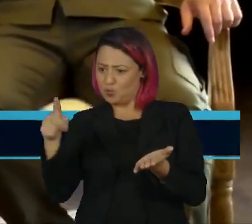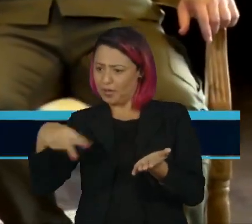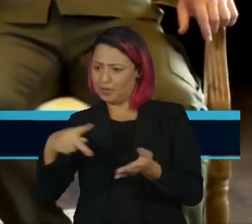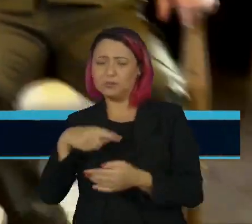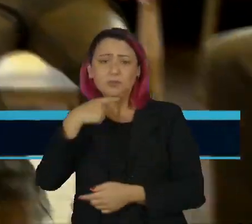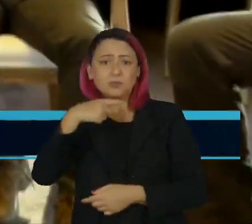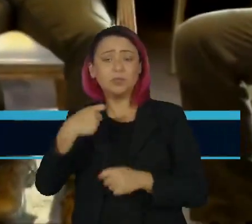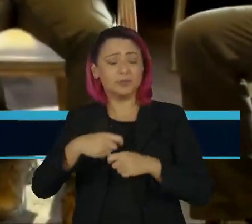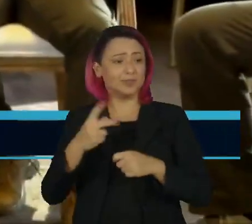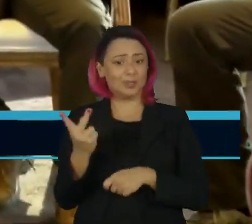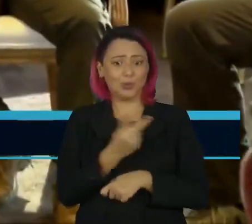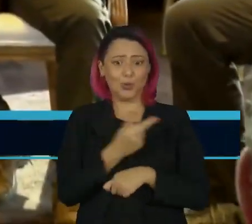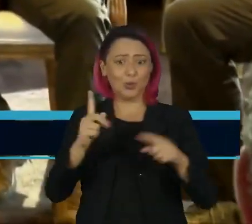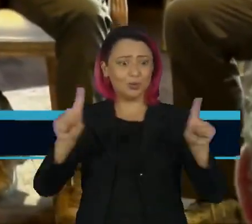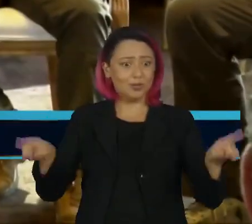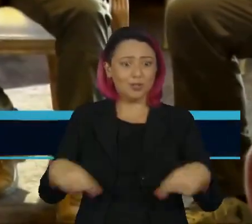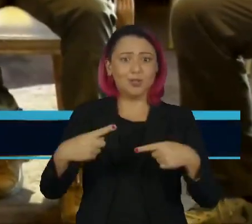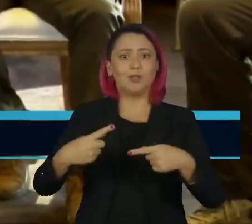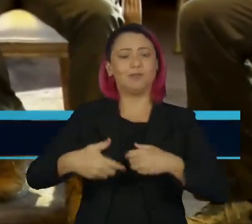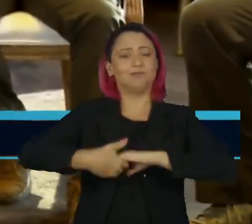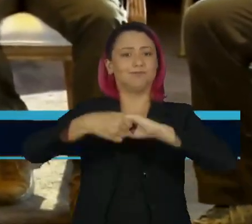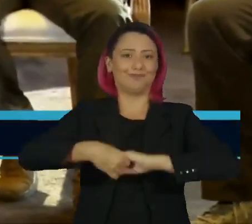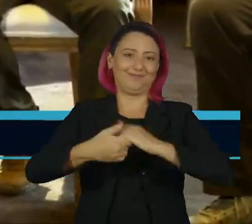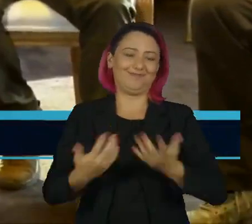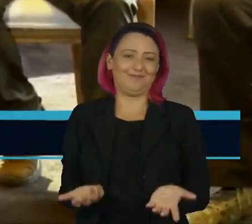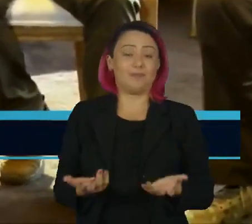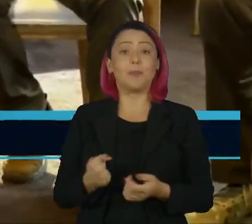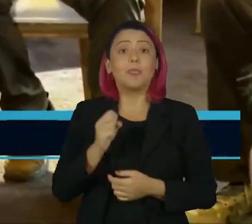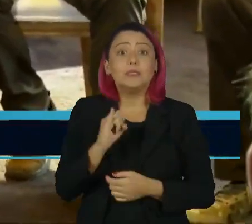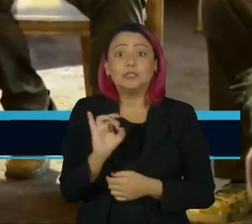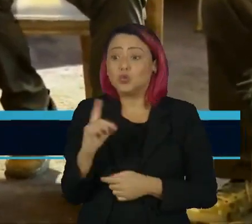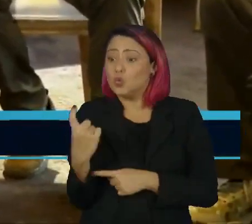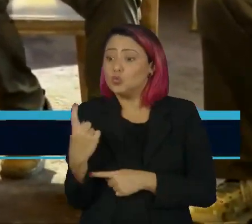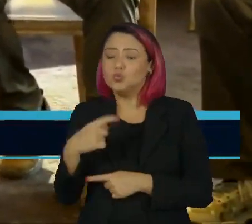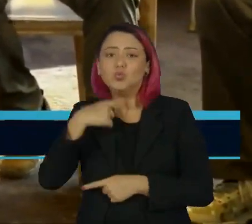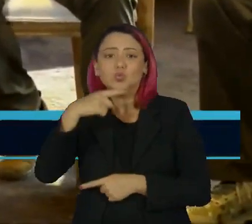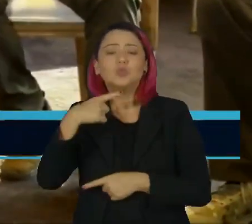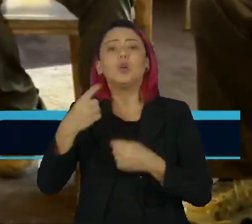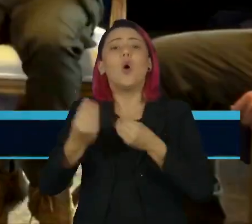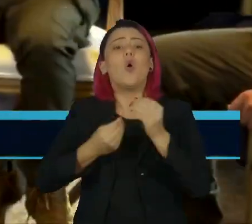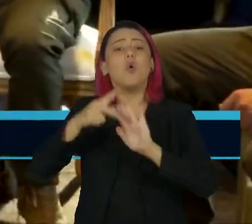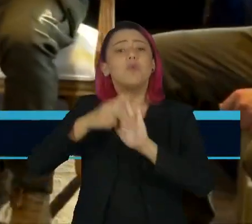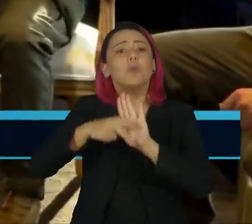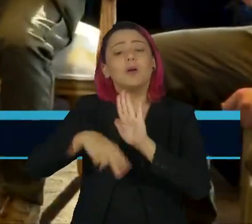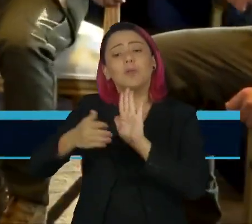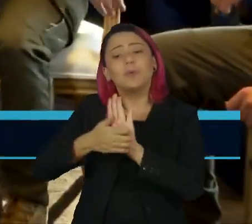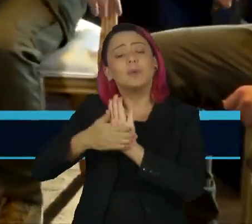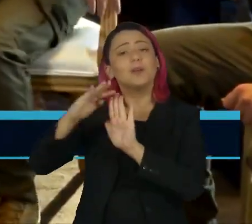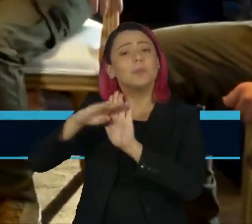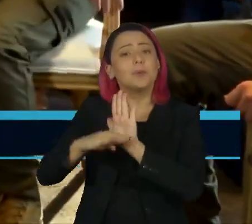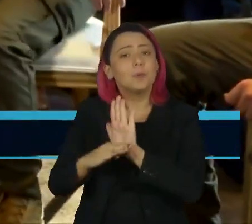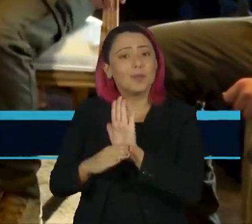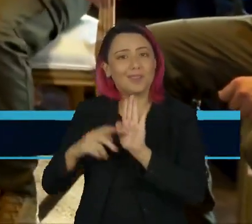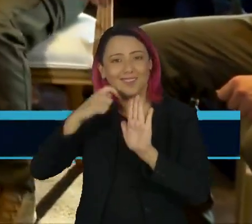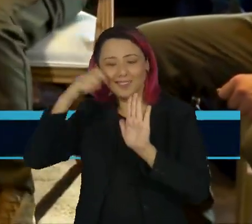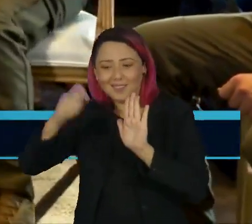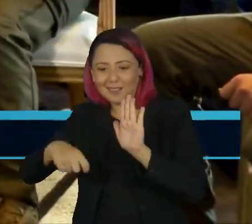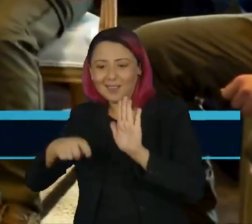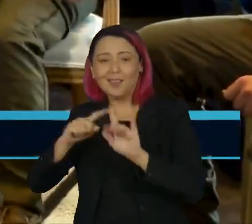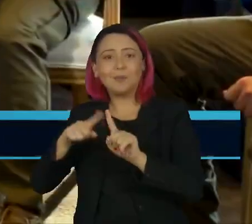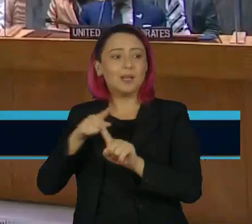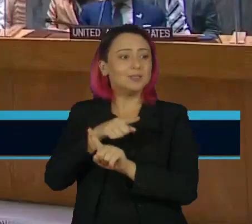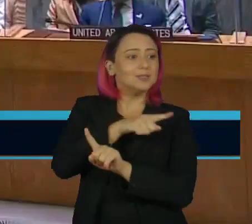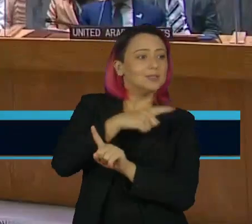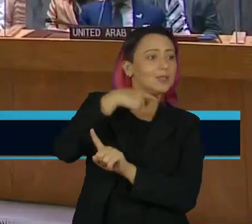países emergentes têm insistido que não há como endossar o plano ucraniano sem envolver os